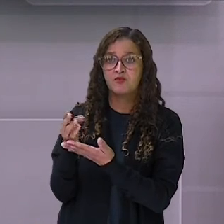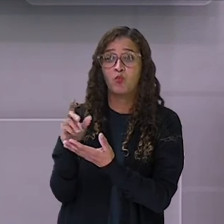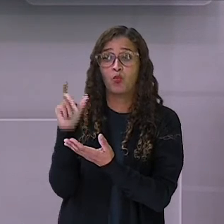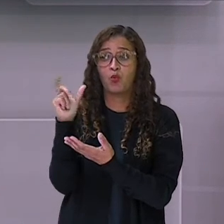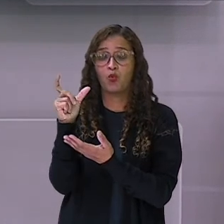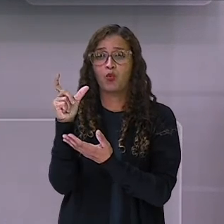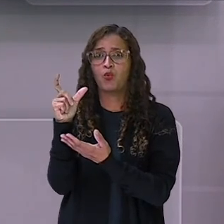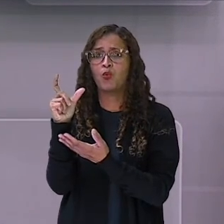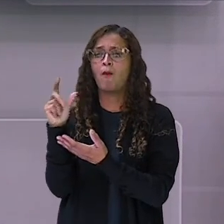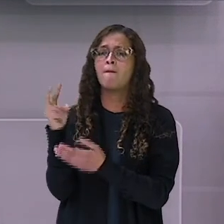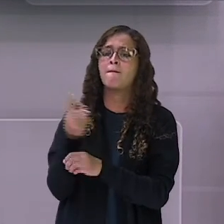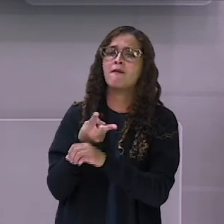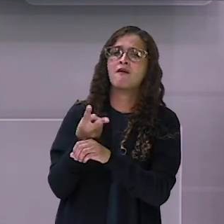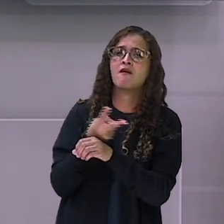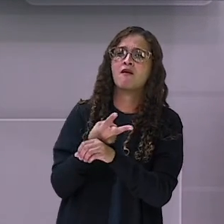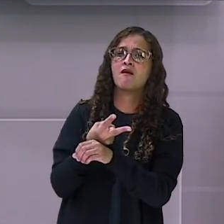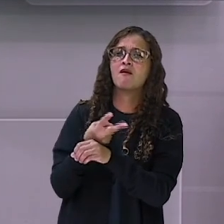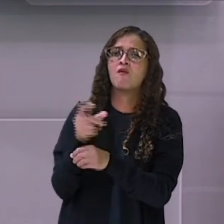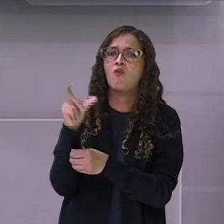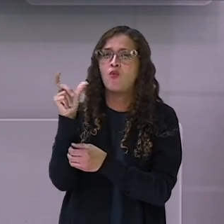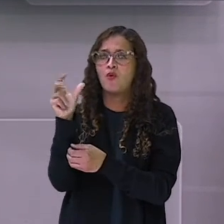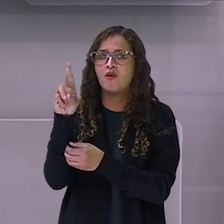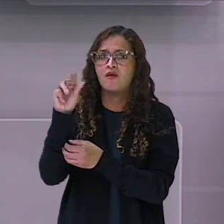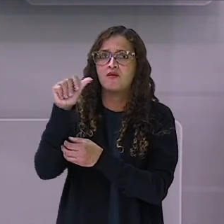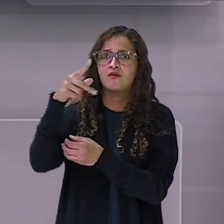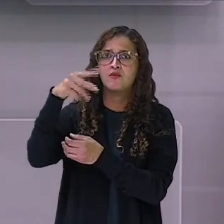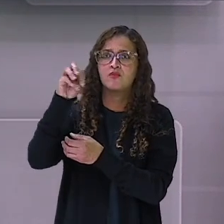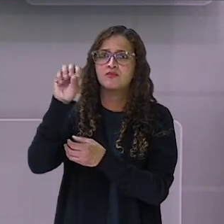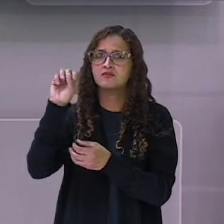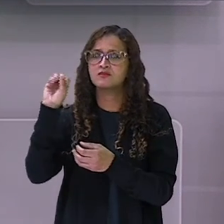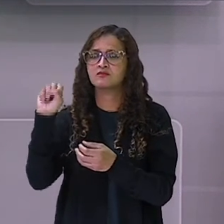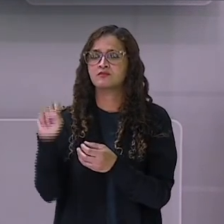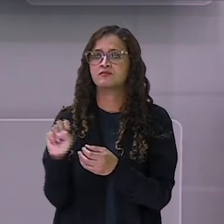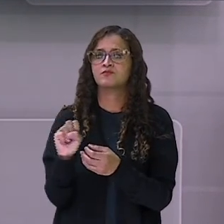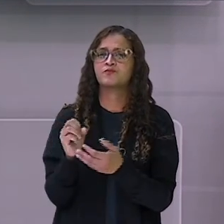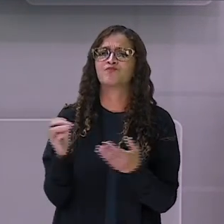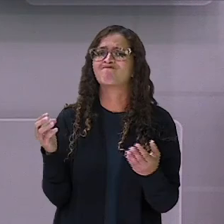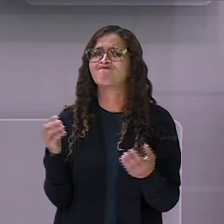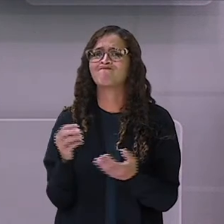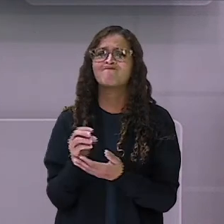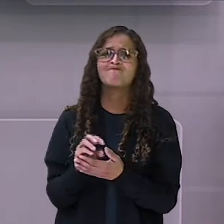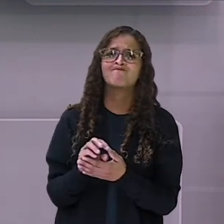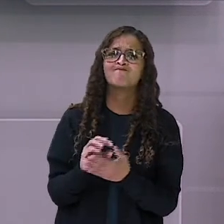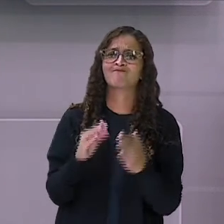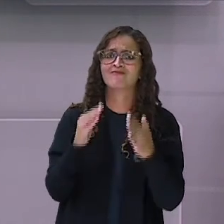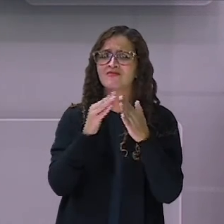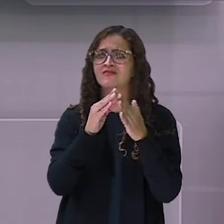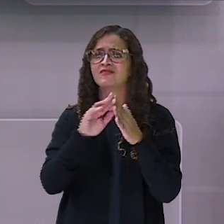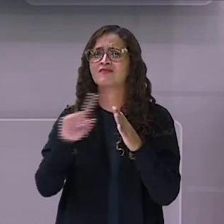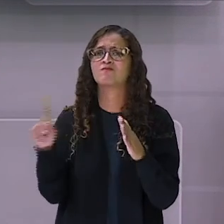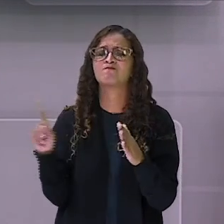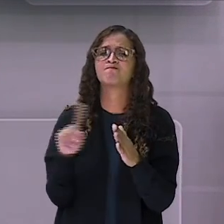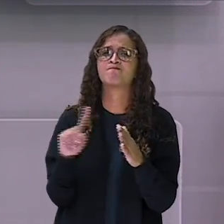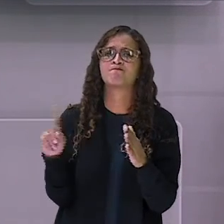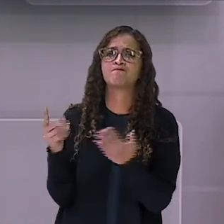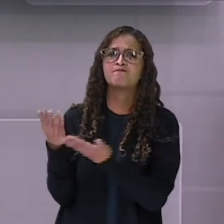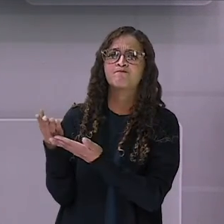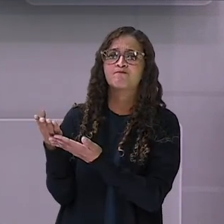lá. Casa não é. Começa com a letra C. Nós não queremos. Queremos a letra R.